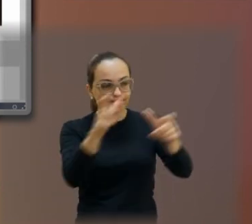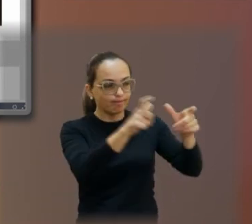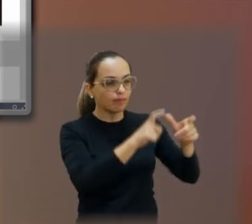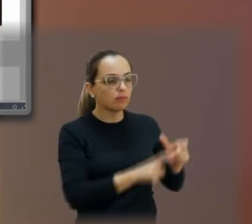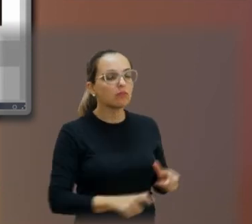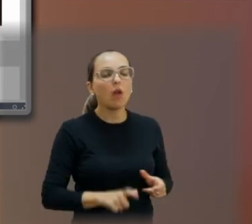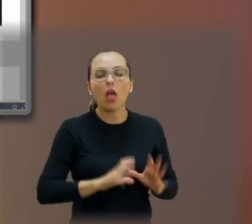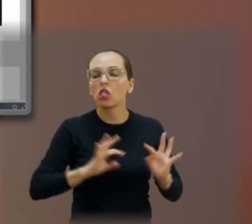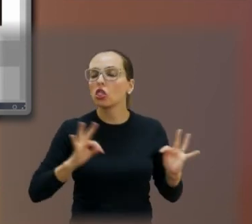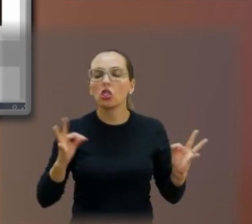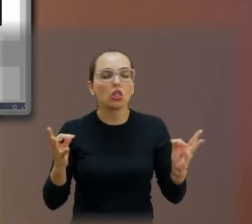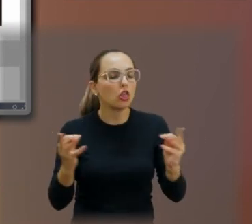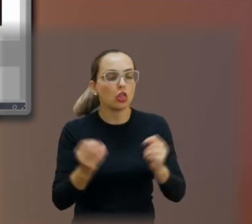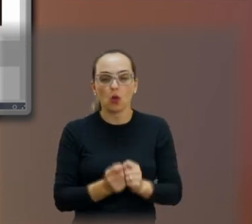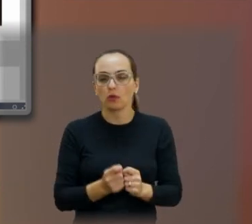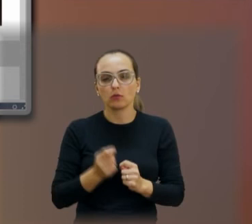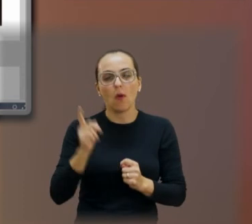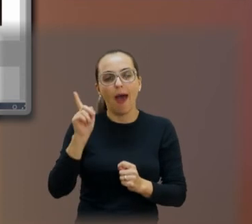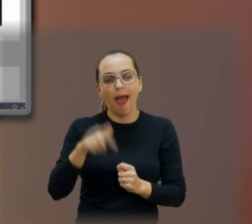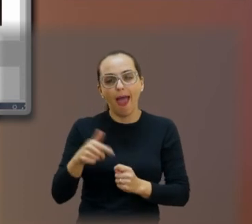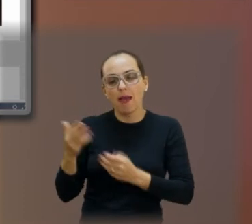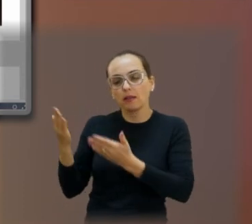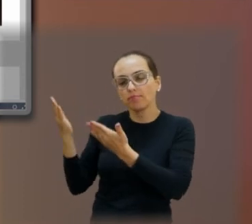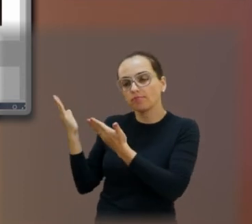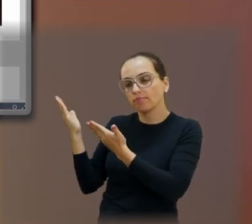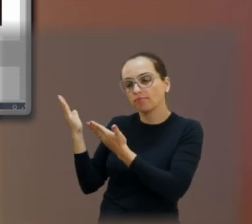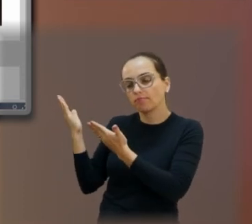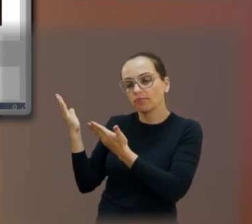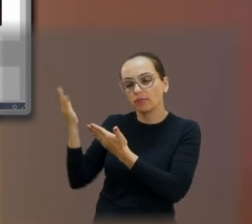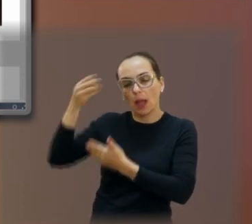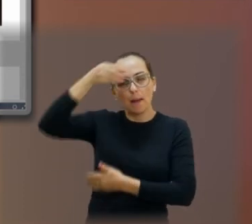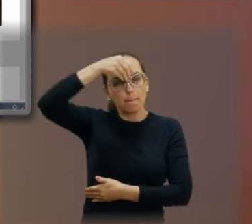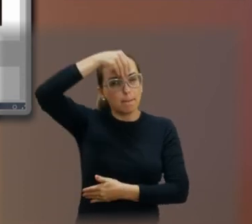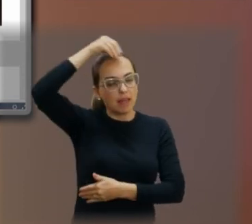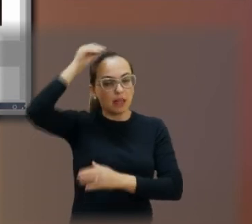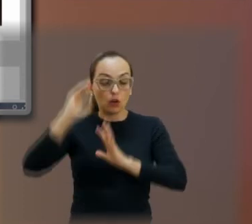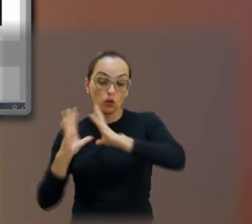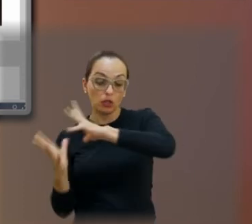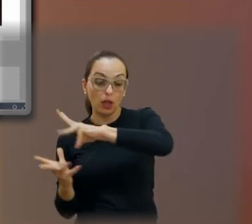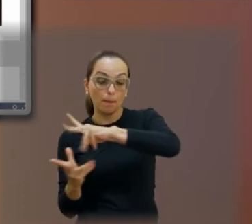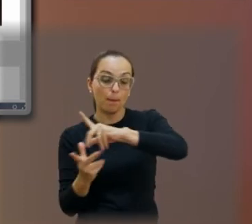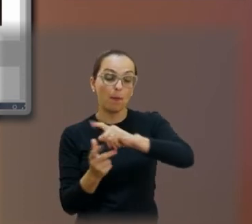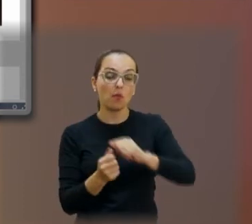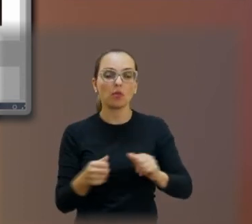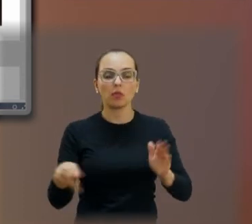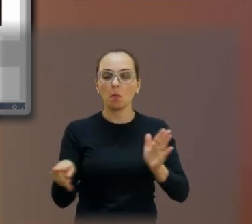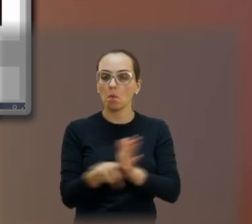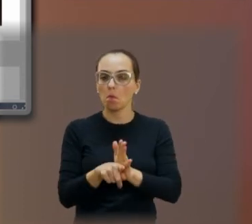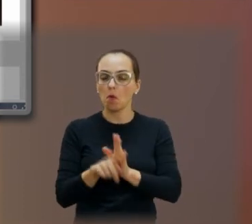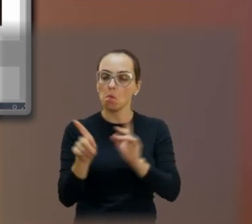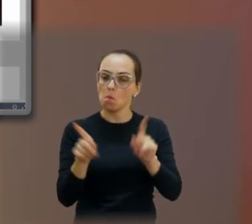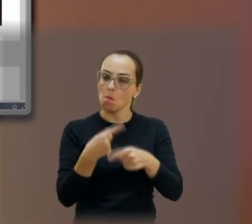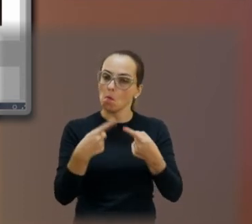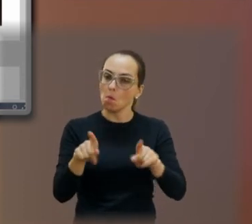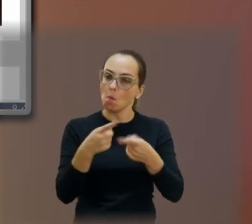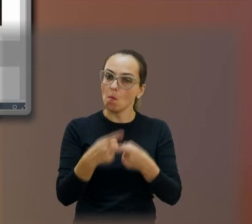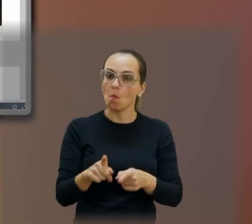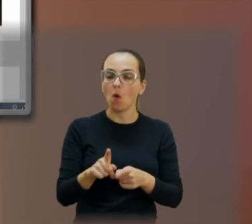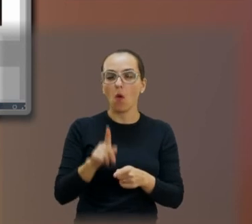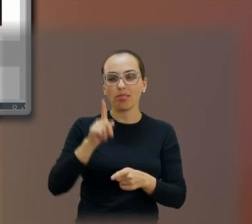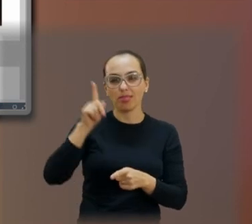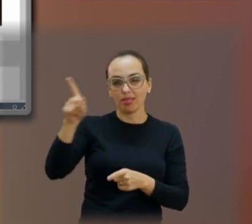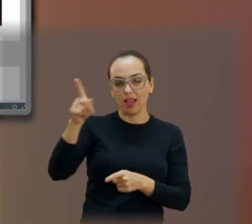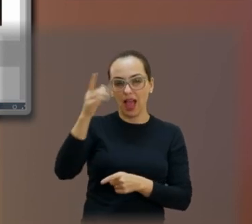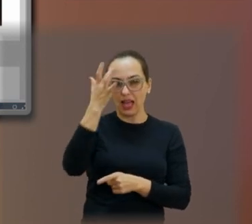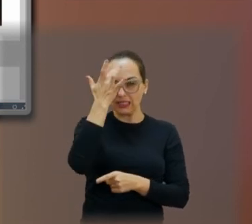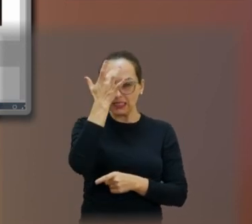Ravis Kankar, ele é padrinho de música do mundo, conhecido como padrinho de música. É um compositor e músico indiano e